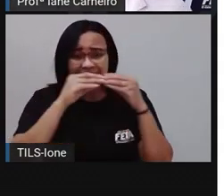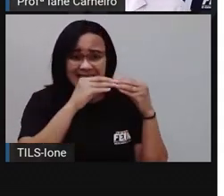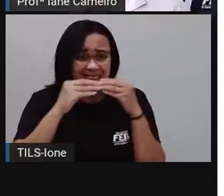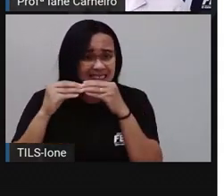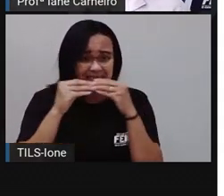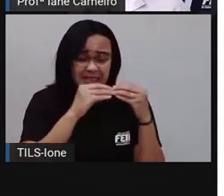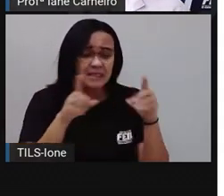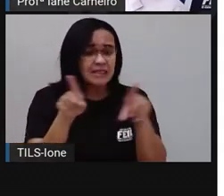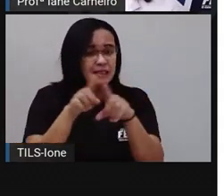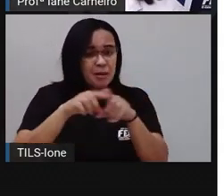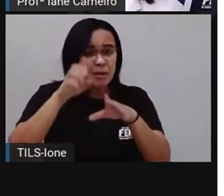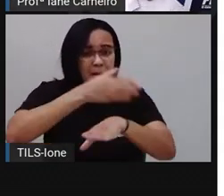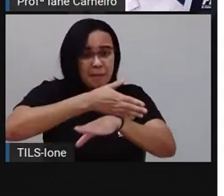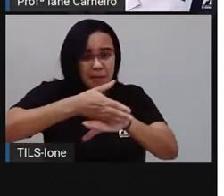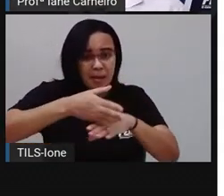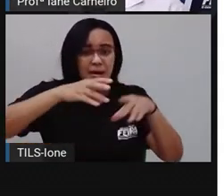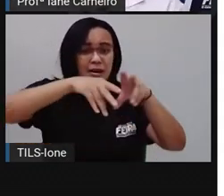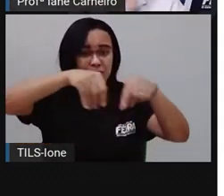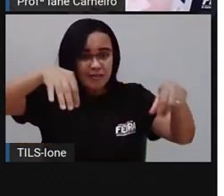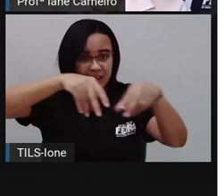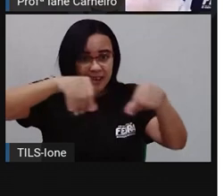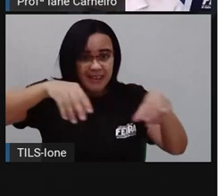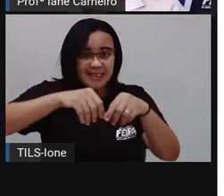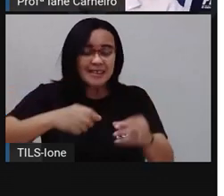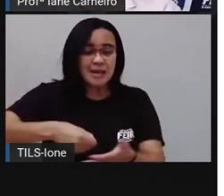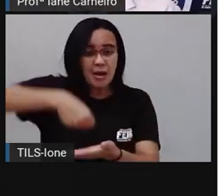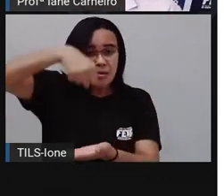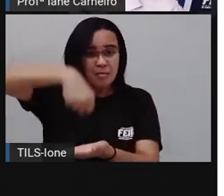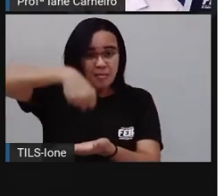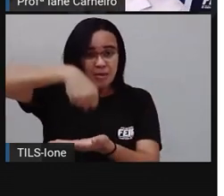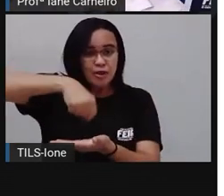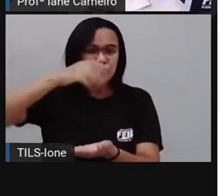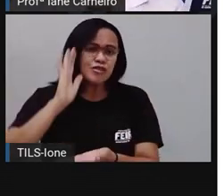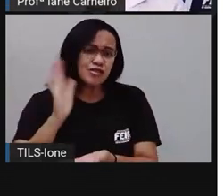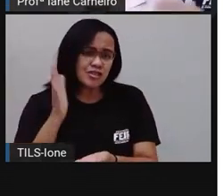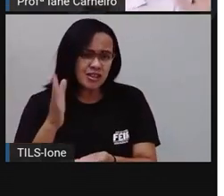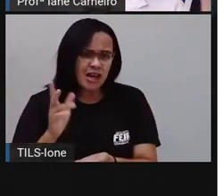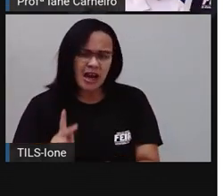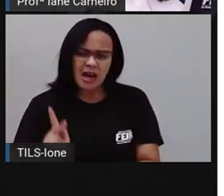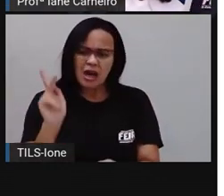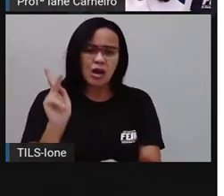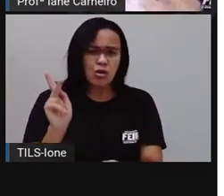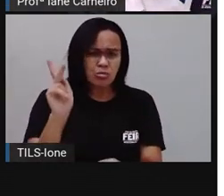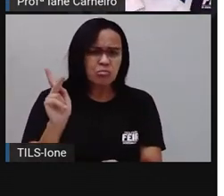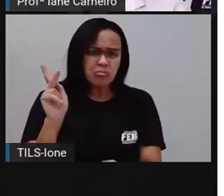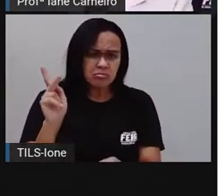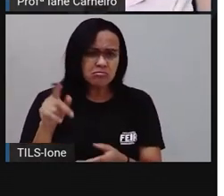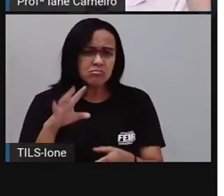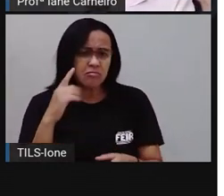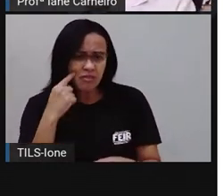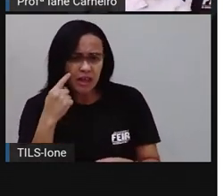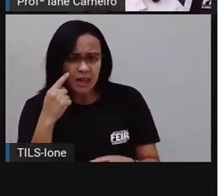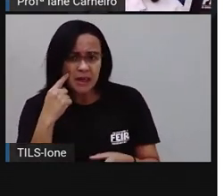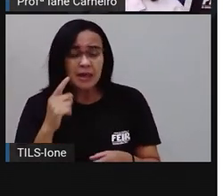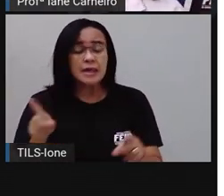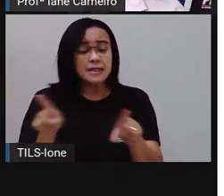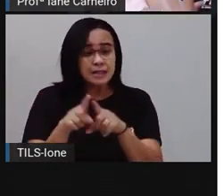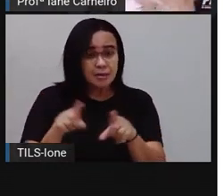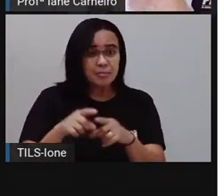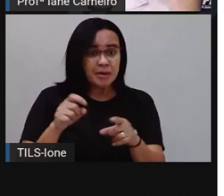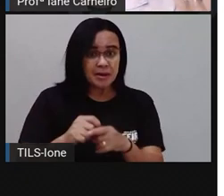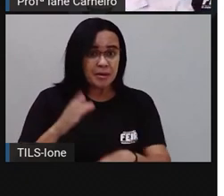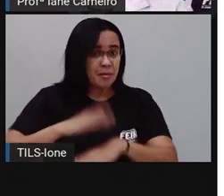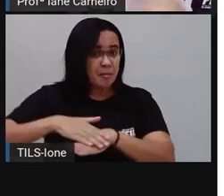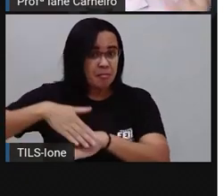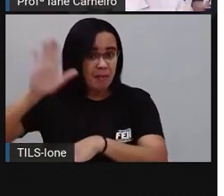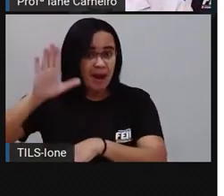né? Alguns já deixam pesados no saco de um quilo, de meio quilo, né? Tem esses sacos que são os fardos maiores, né? Então,